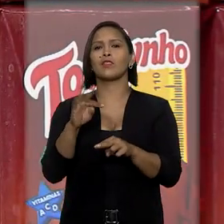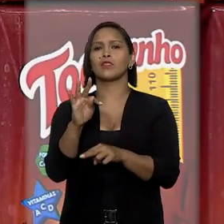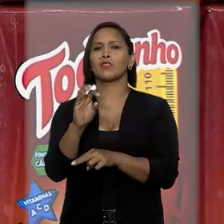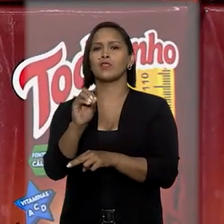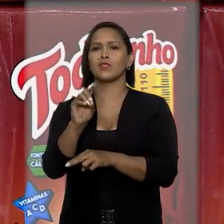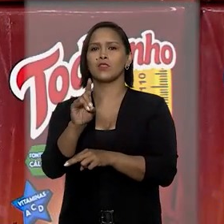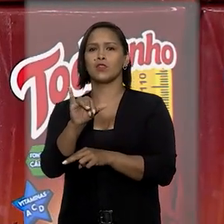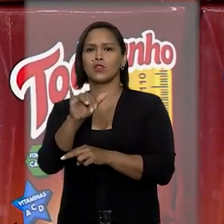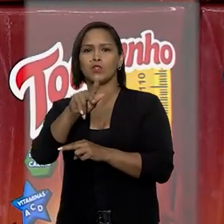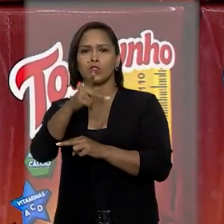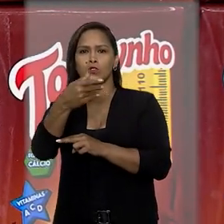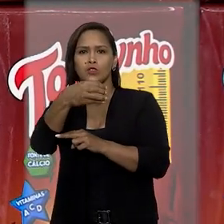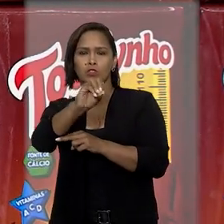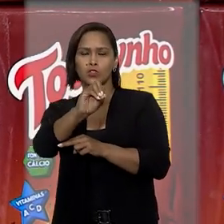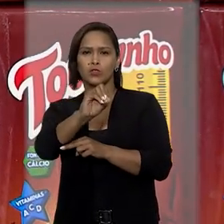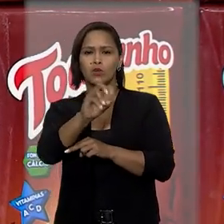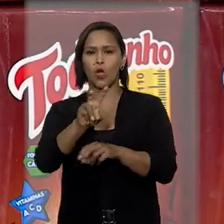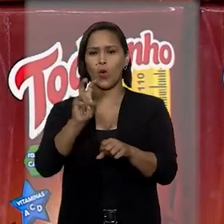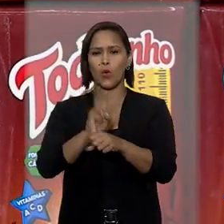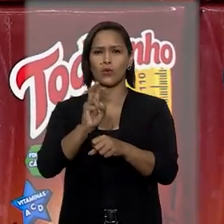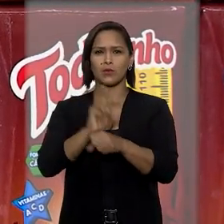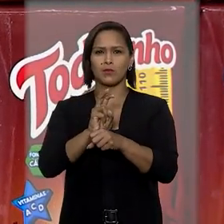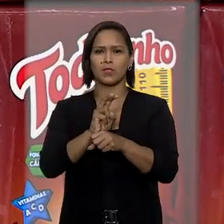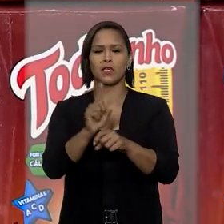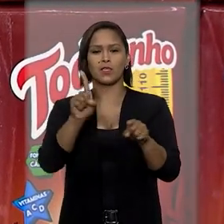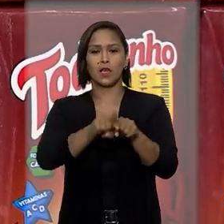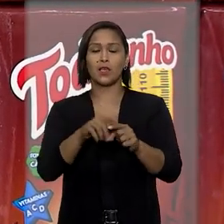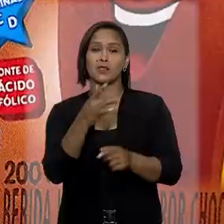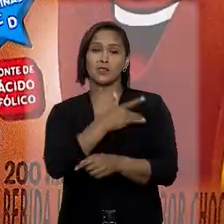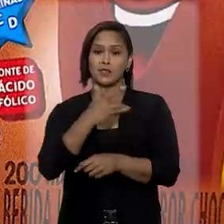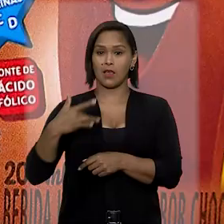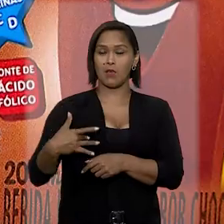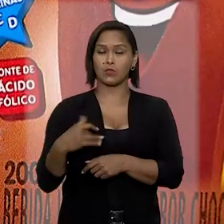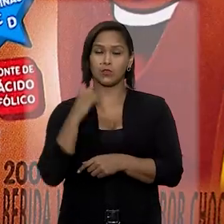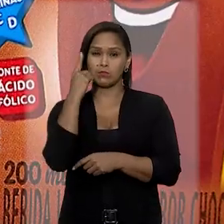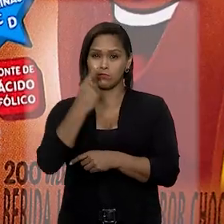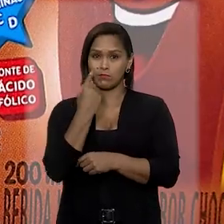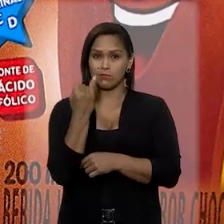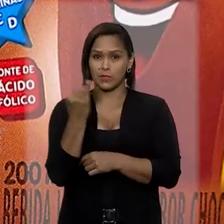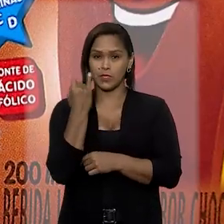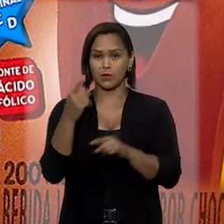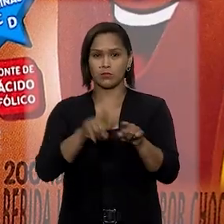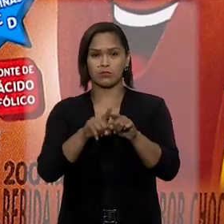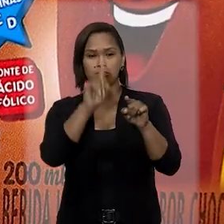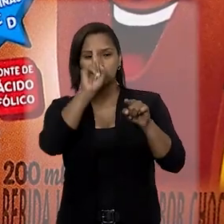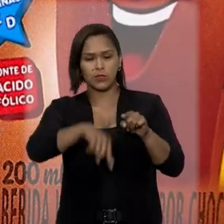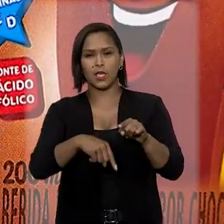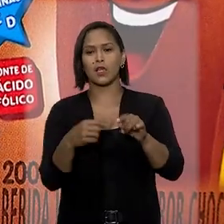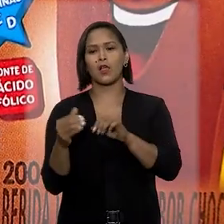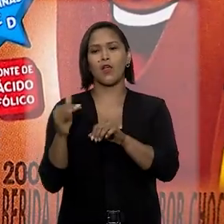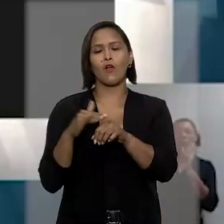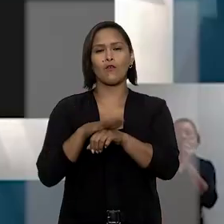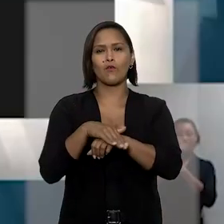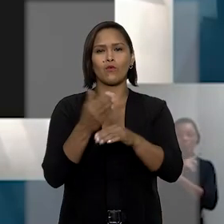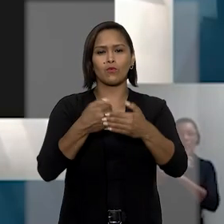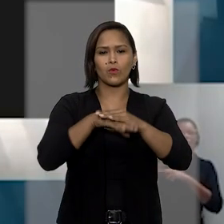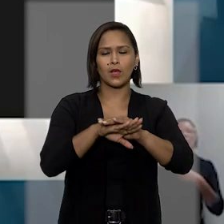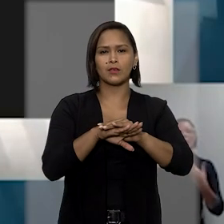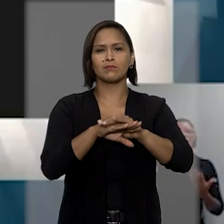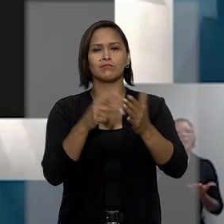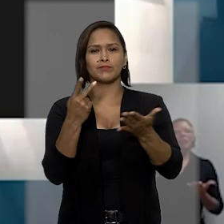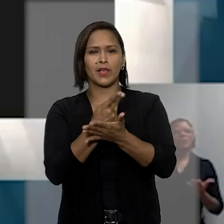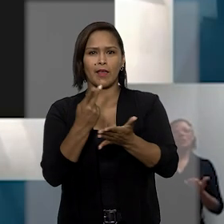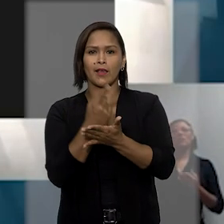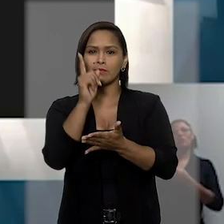contaminada com bactéria extremamente nociva à saúde, que teria acontecido por resfriamento inadequado. O MP